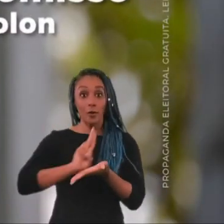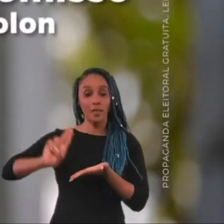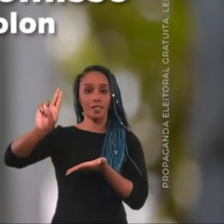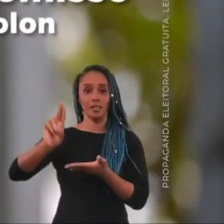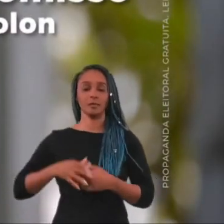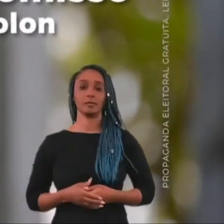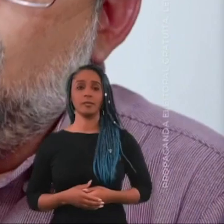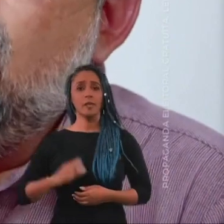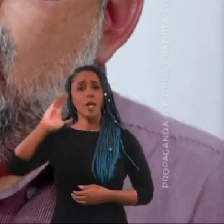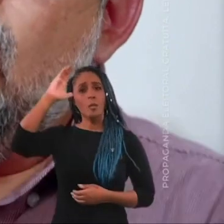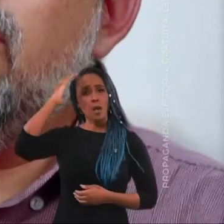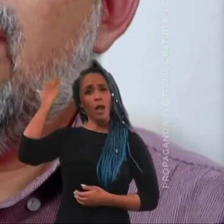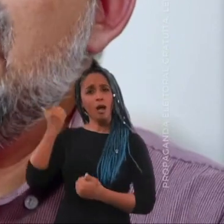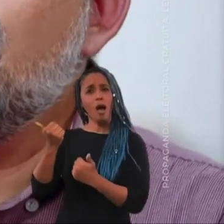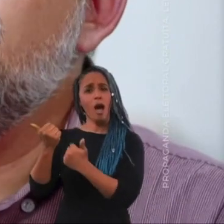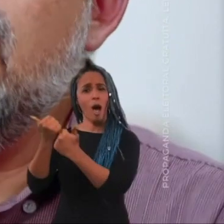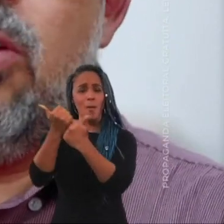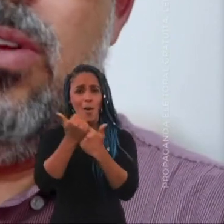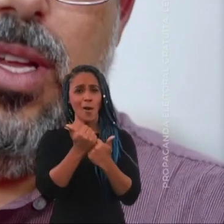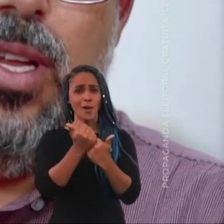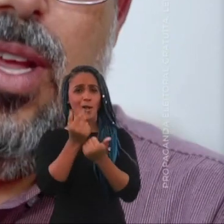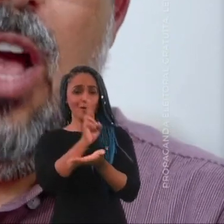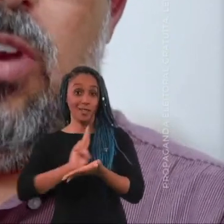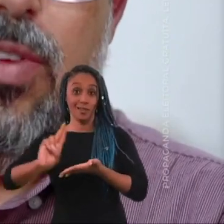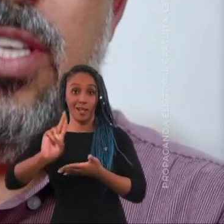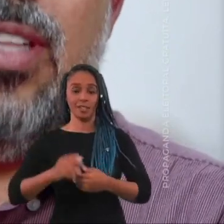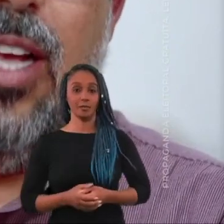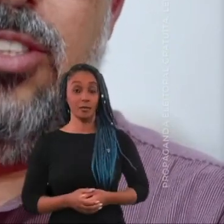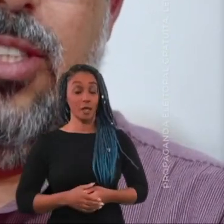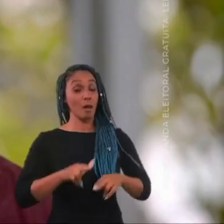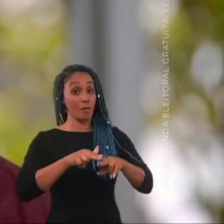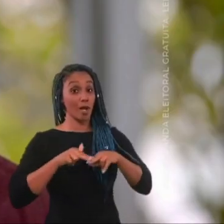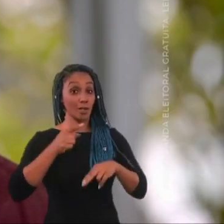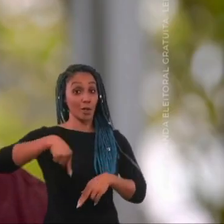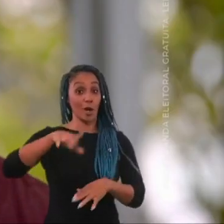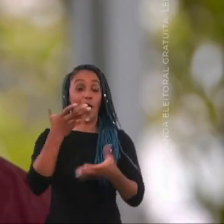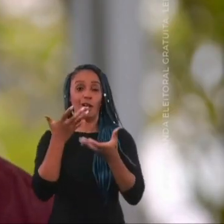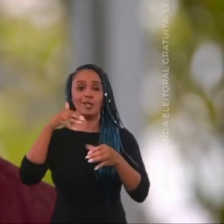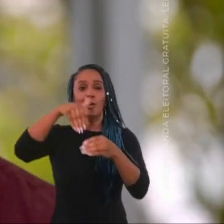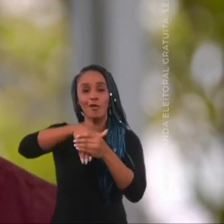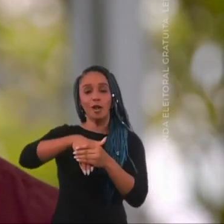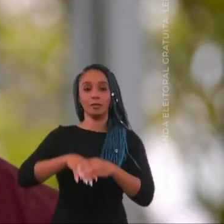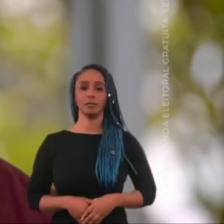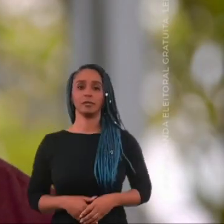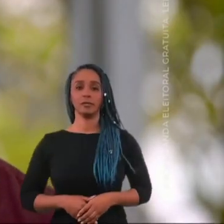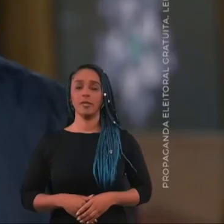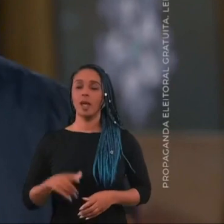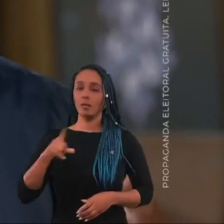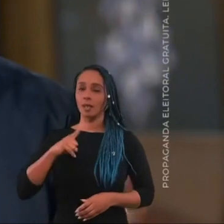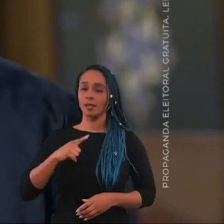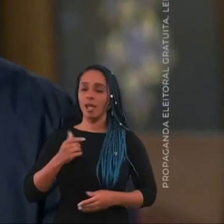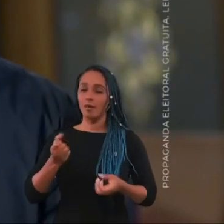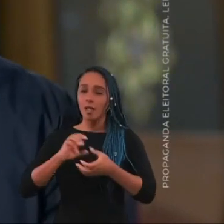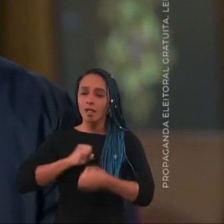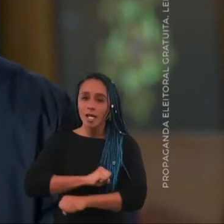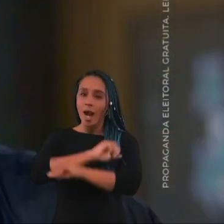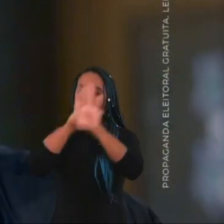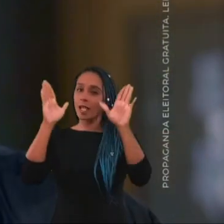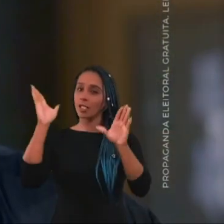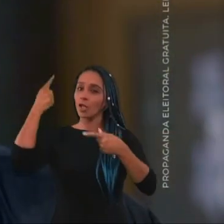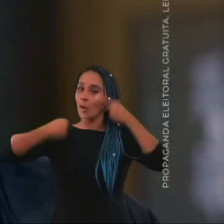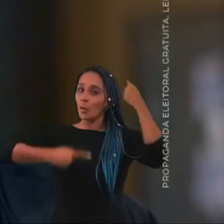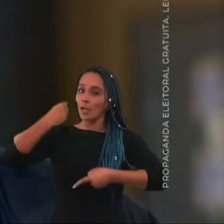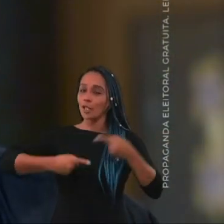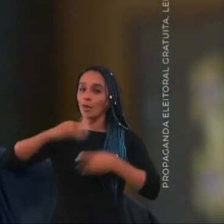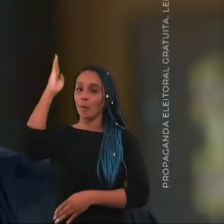defender as universidades. O Molon, ele vem apoiando a universidade. Pra isso, eu peço o seu voto. Para trazer luz